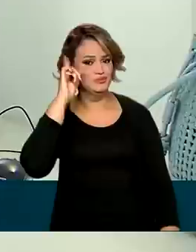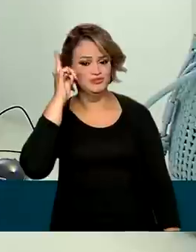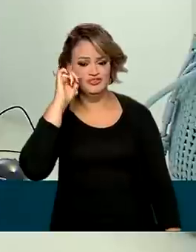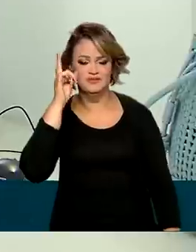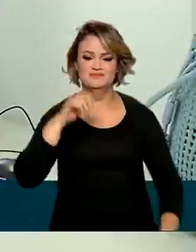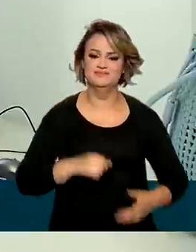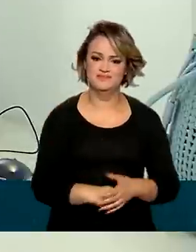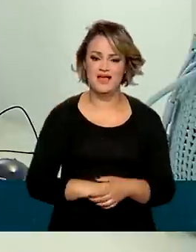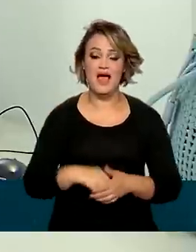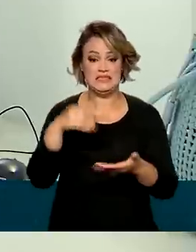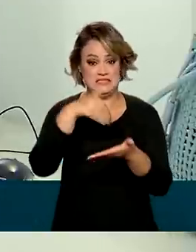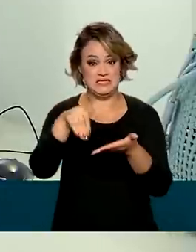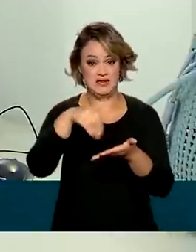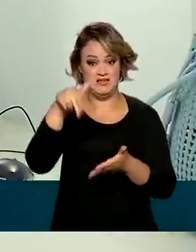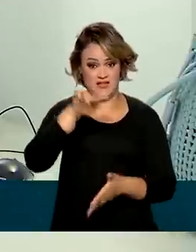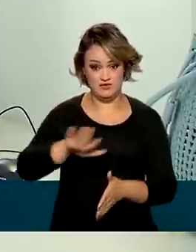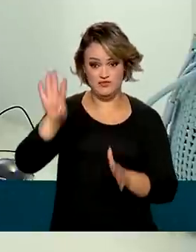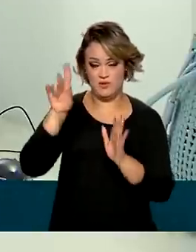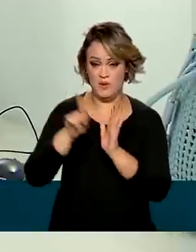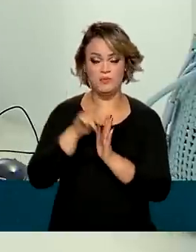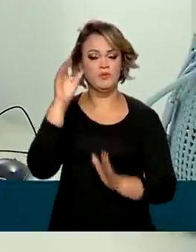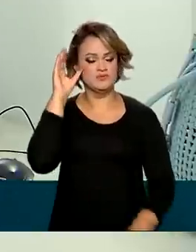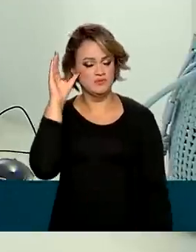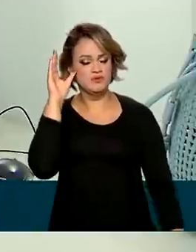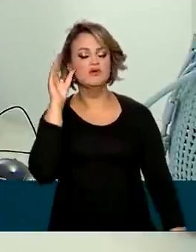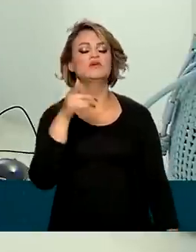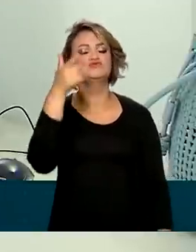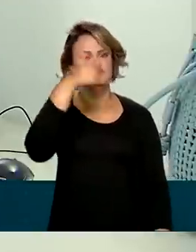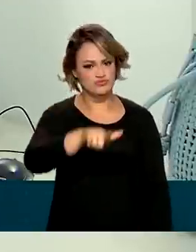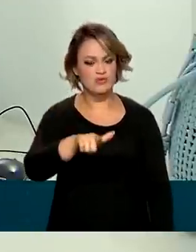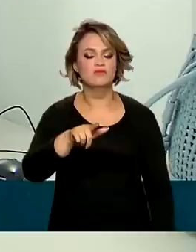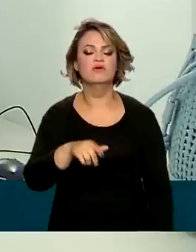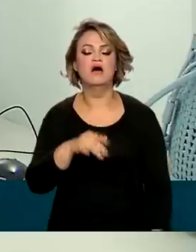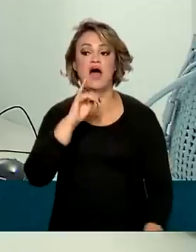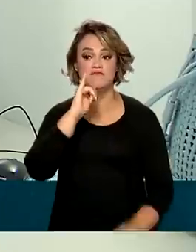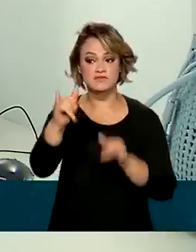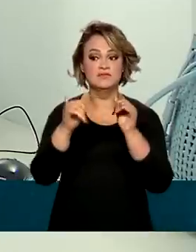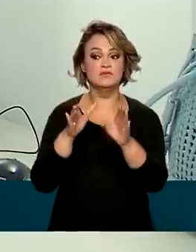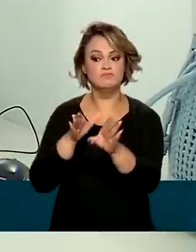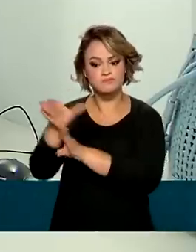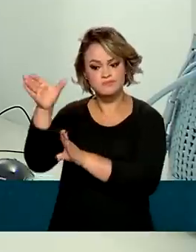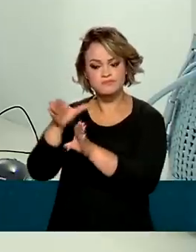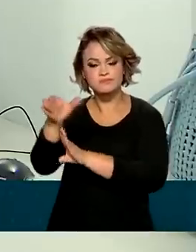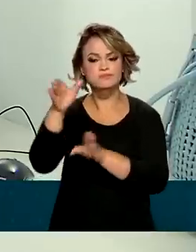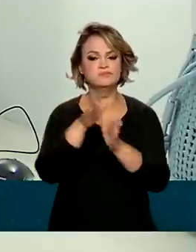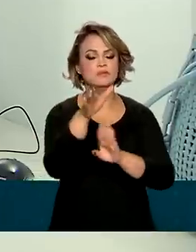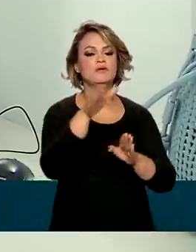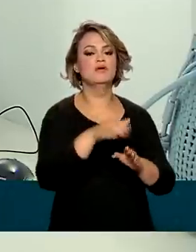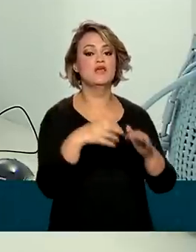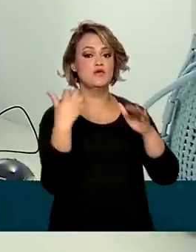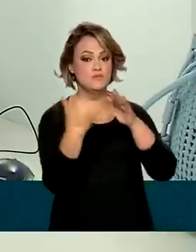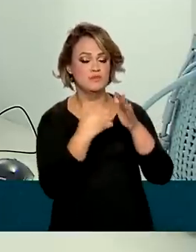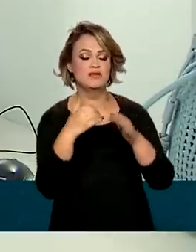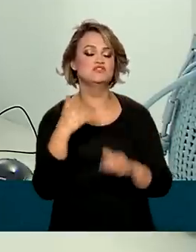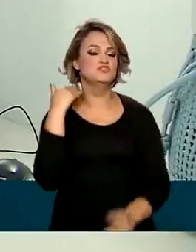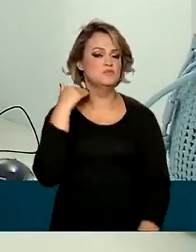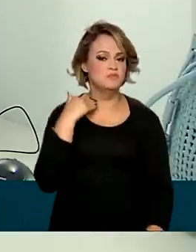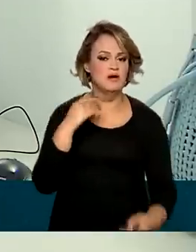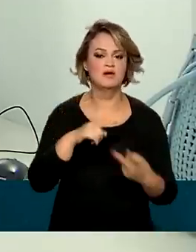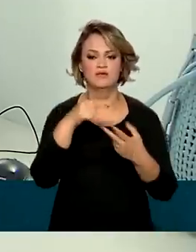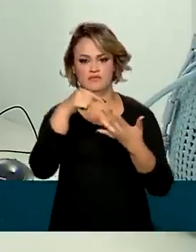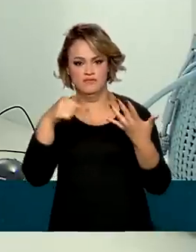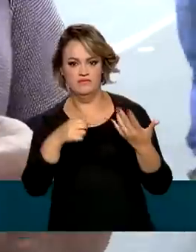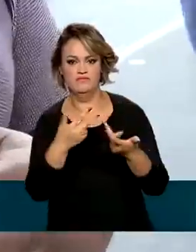A Secretaria Nacional do Consumidor entrou em campo e vem notificando operadoras de call center, bancos e